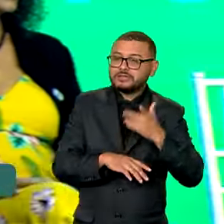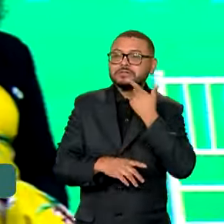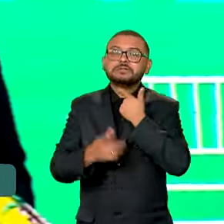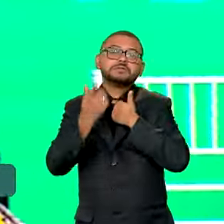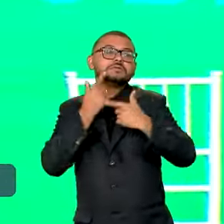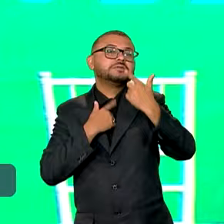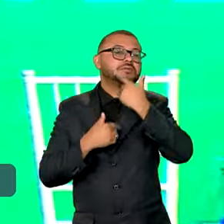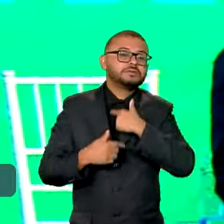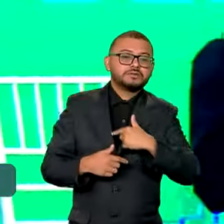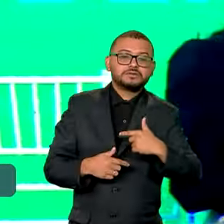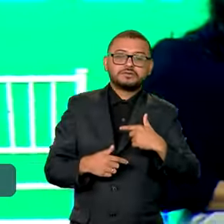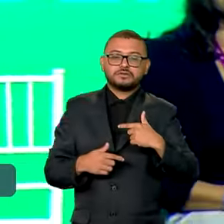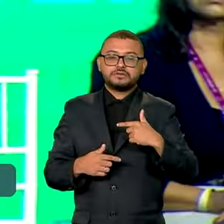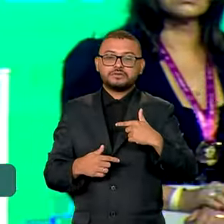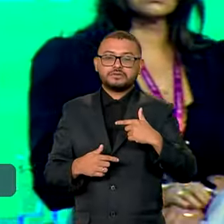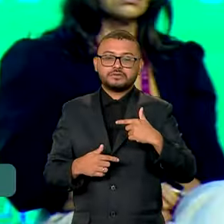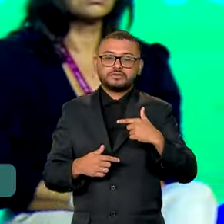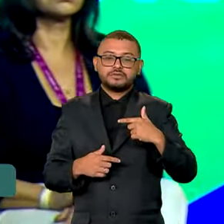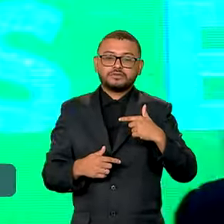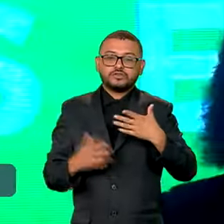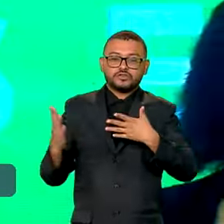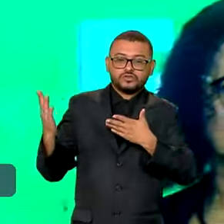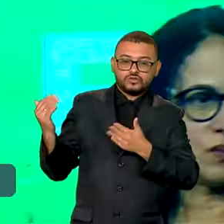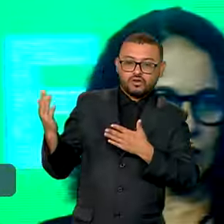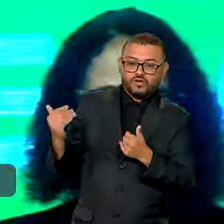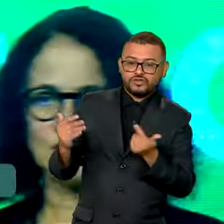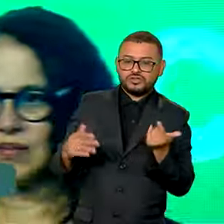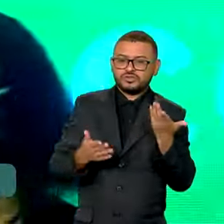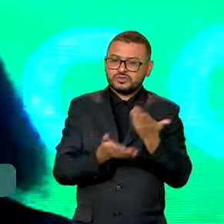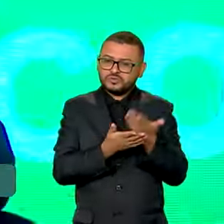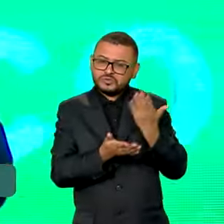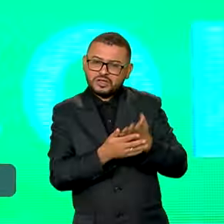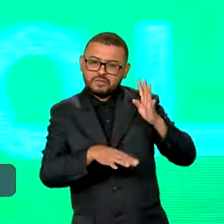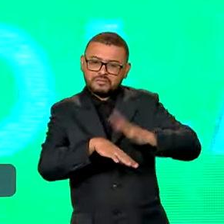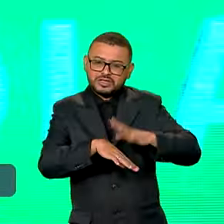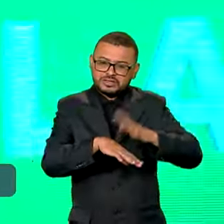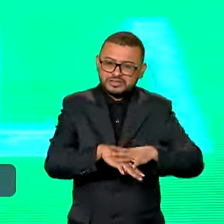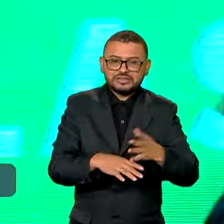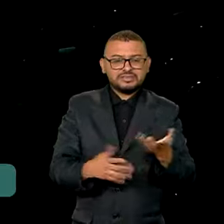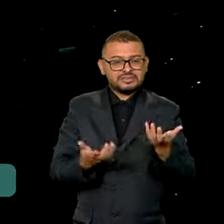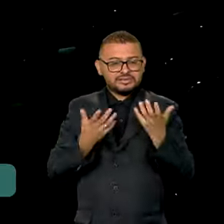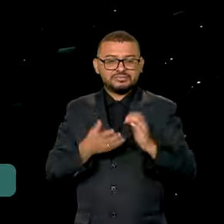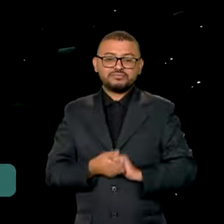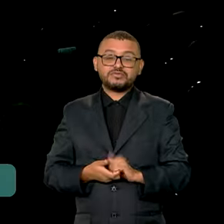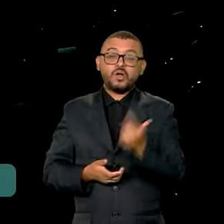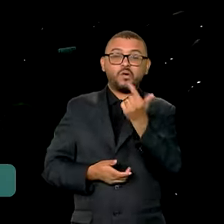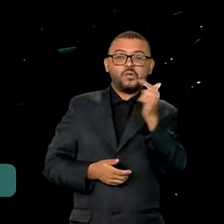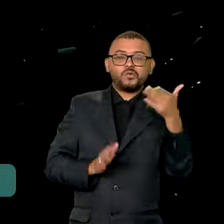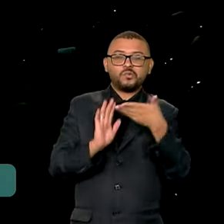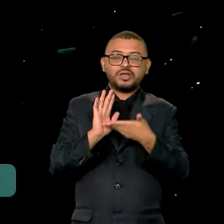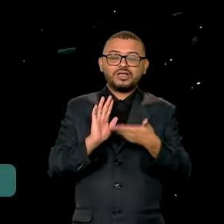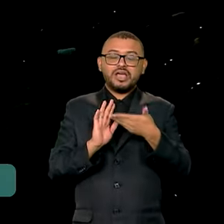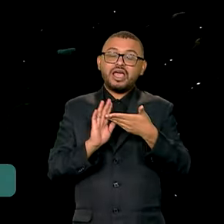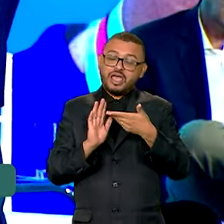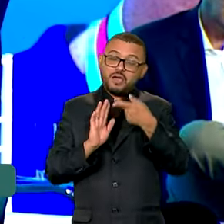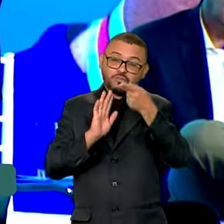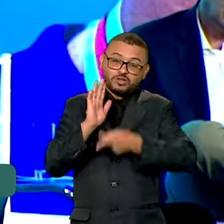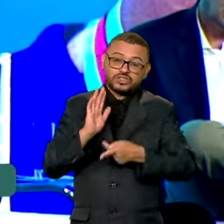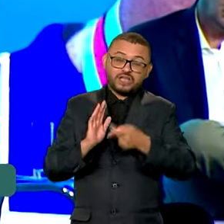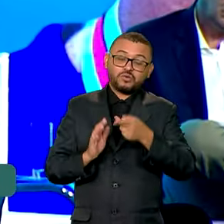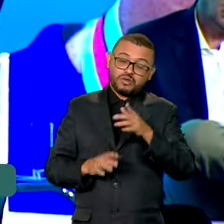sabe, tensão para que os meninos estudem matemática e as meninas estudem matemática. Outra iniciativa do governo federal,